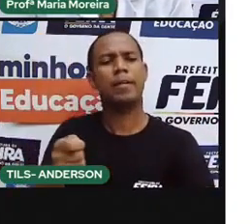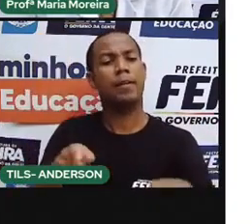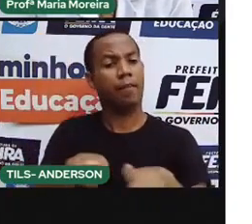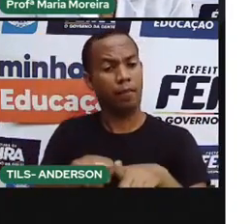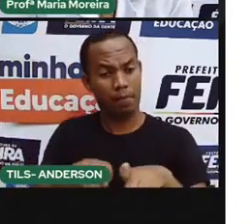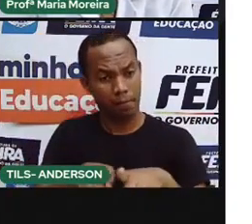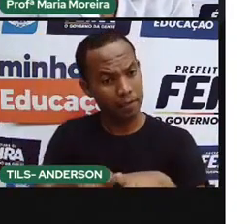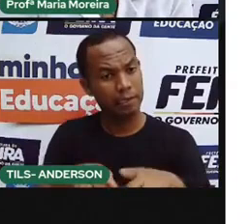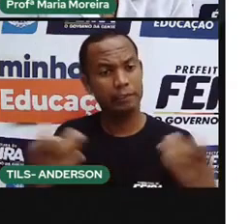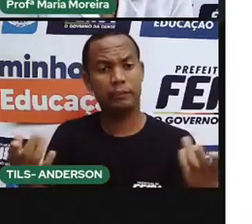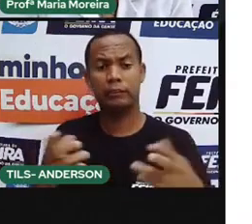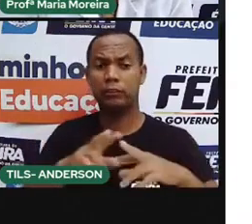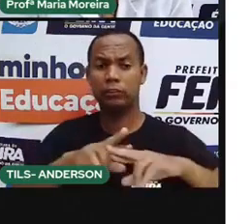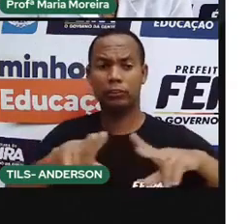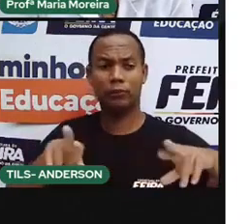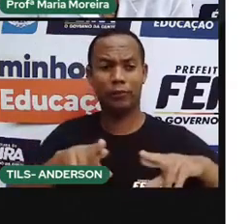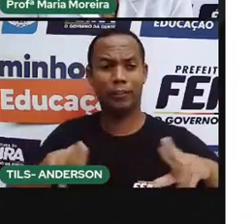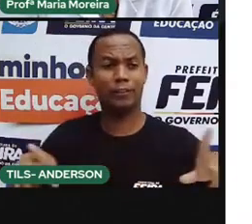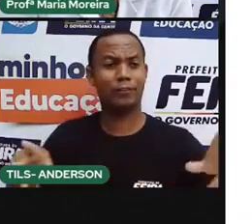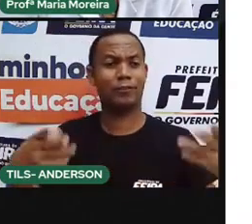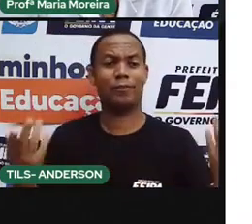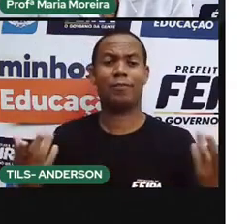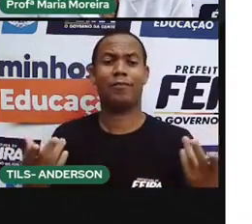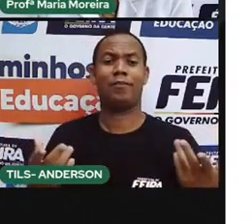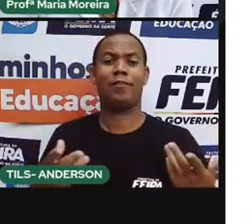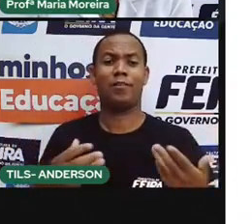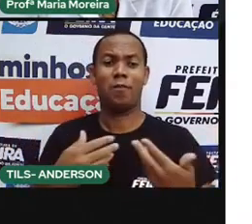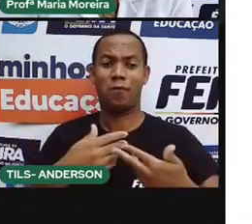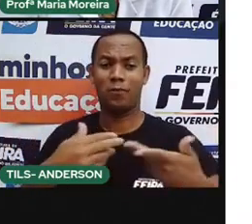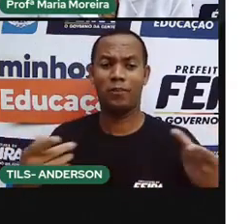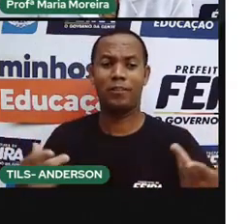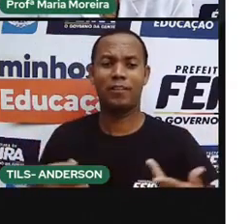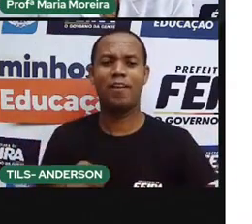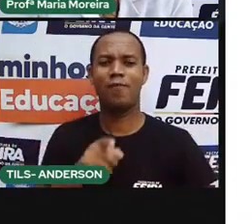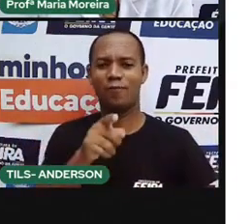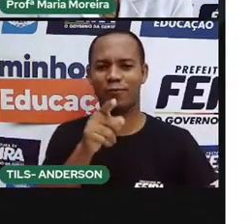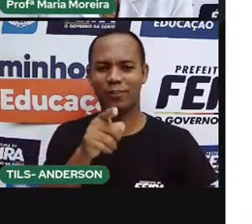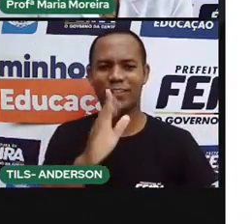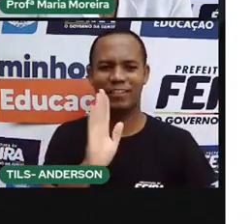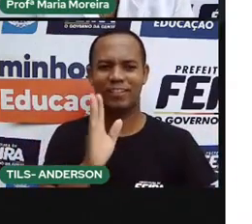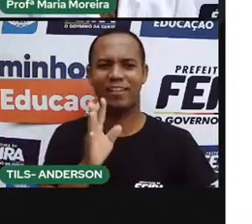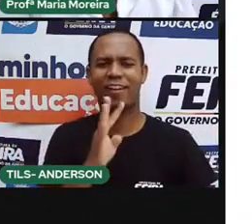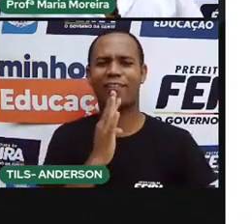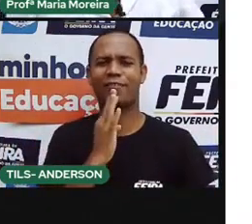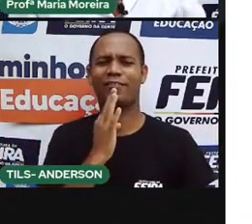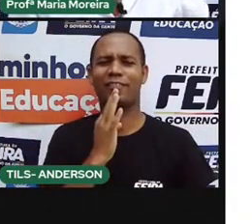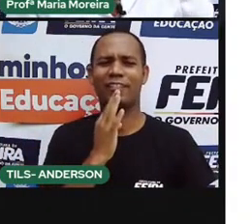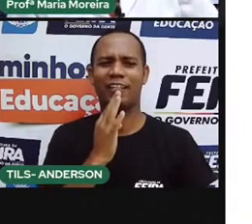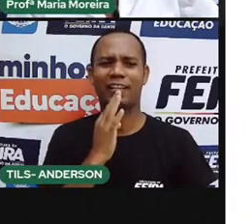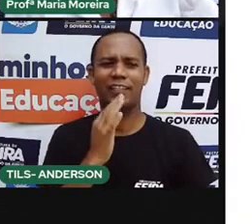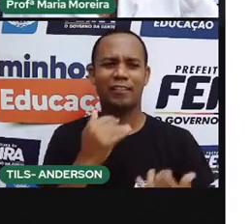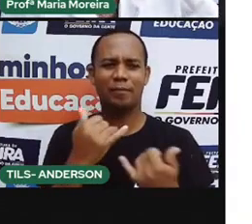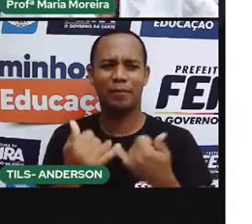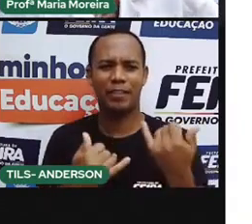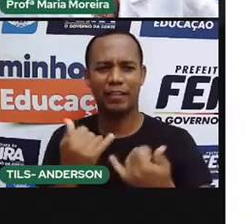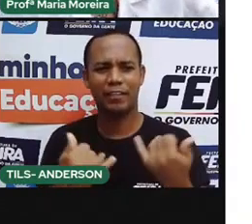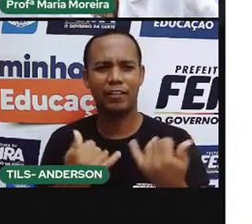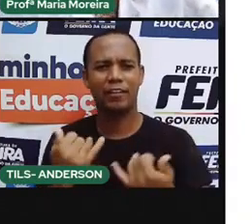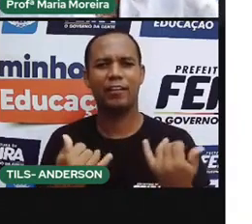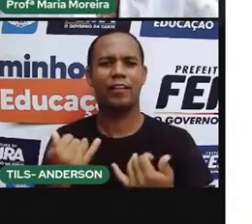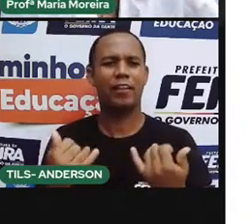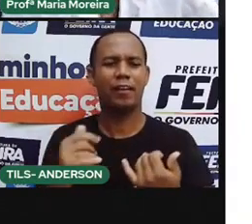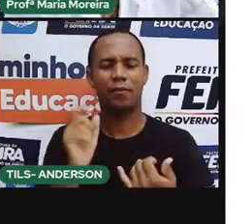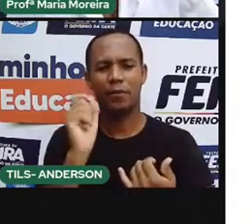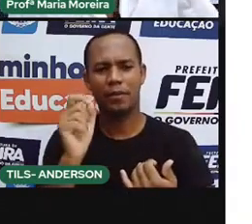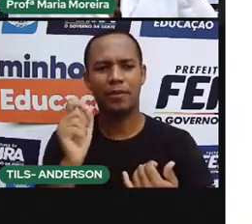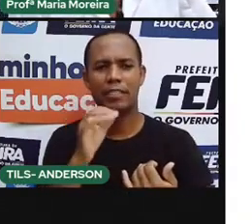arabatanas, que provavelmente alguns de vocês já devem ter brincado com os arabatanas, que são tudo os feitos de bambu,